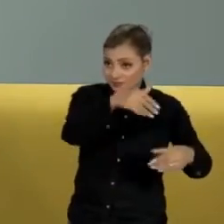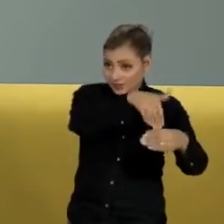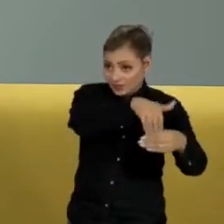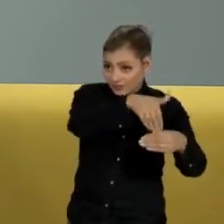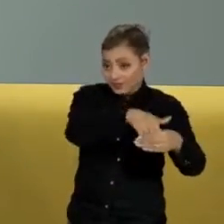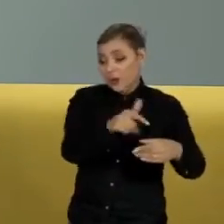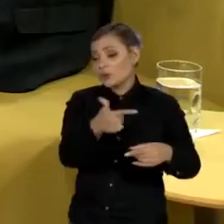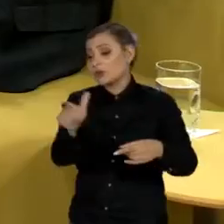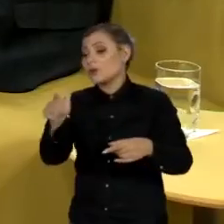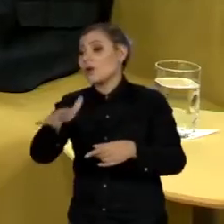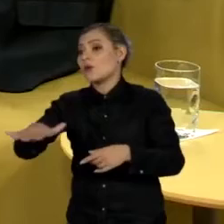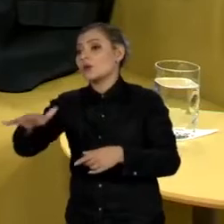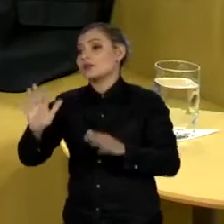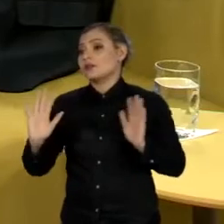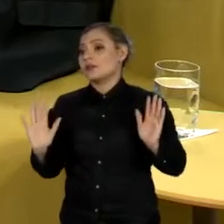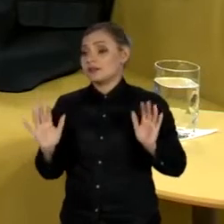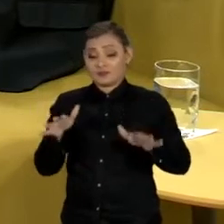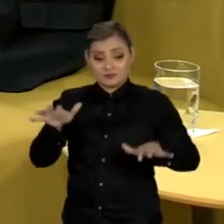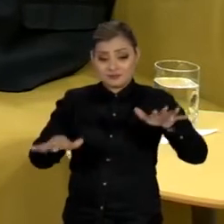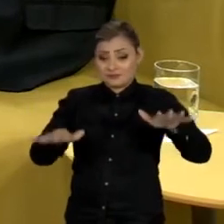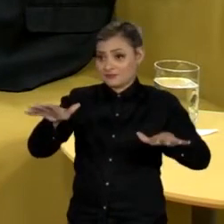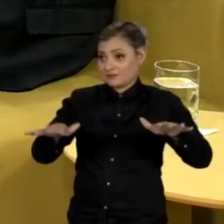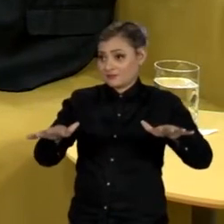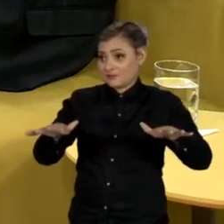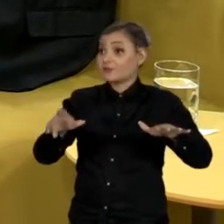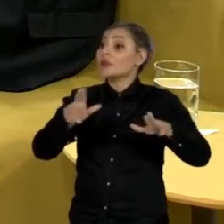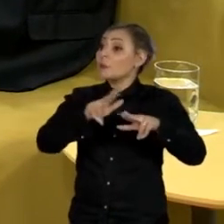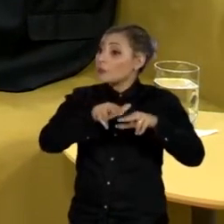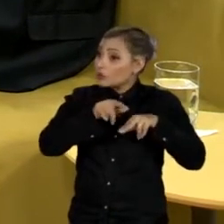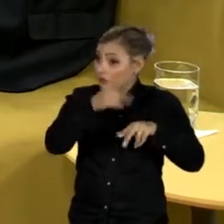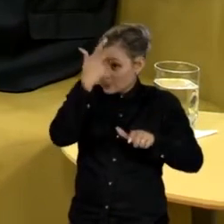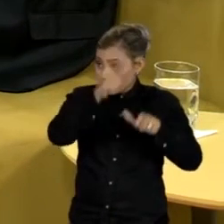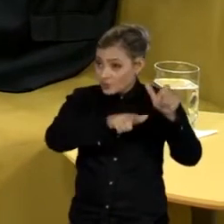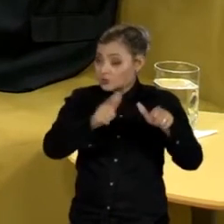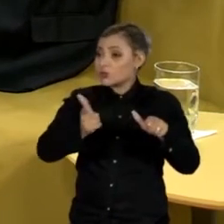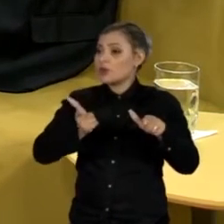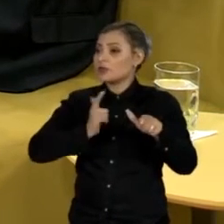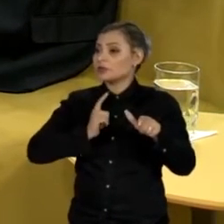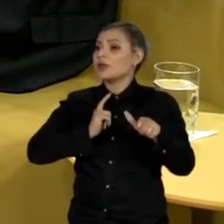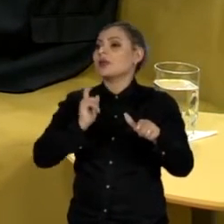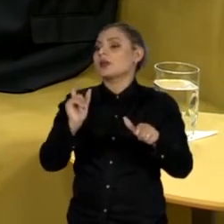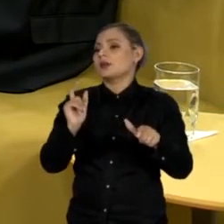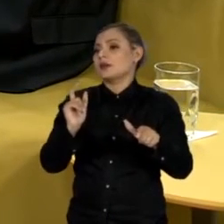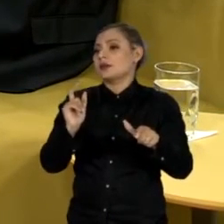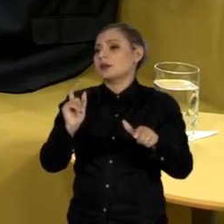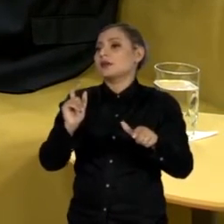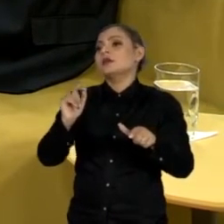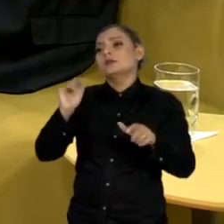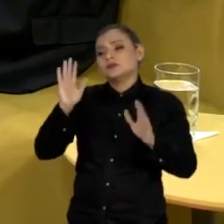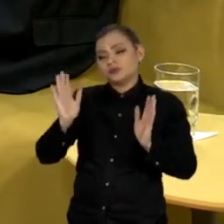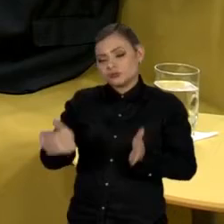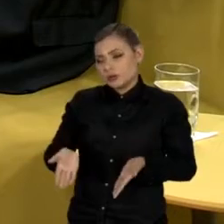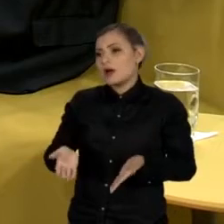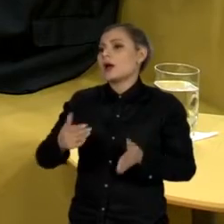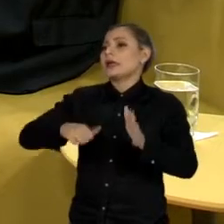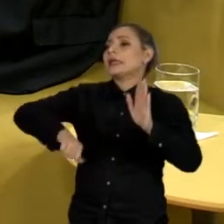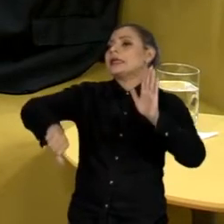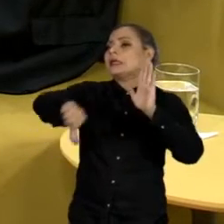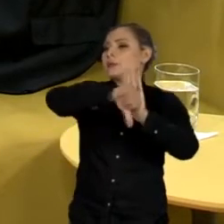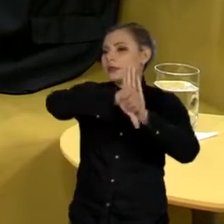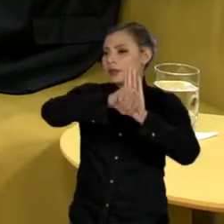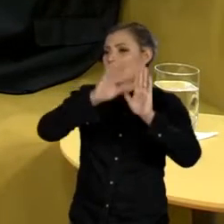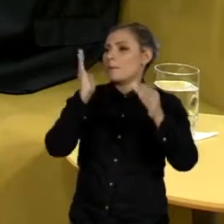não eleitoral. Em especial, quando alguém tem uma sanção de natureza criminal,